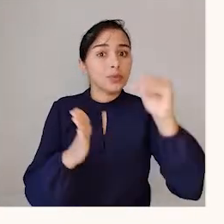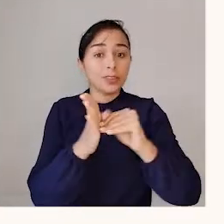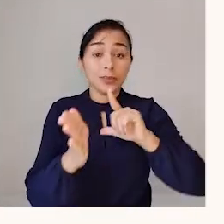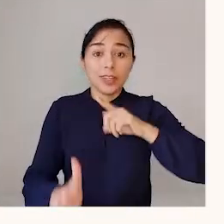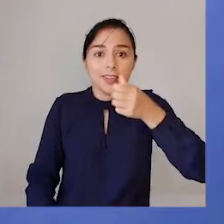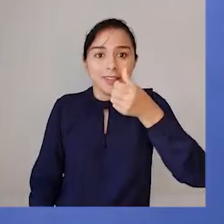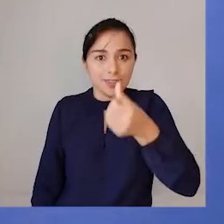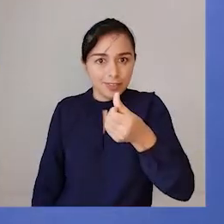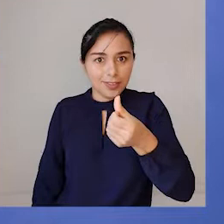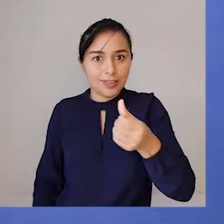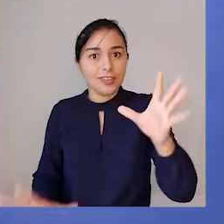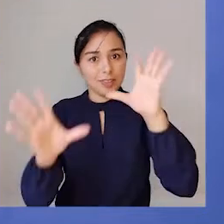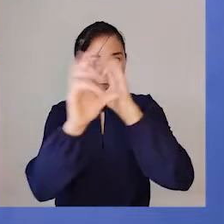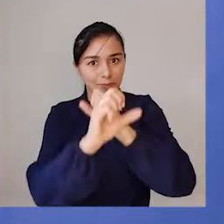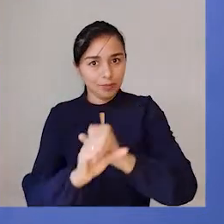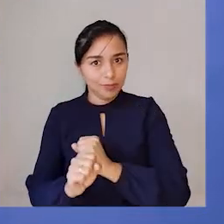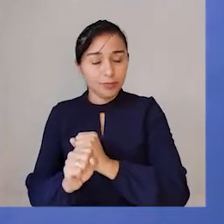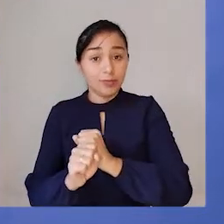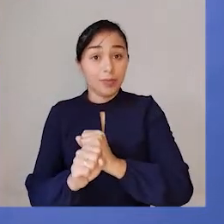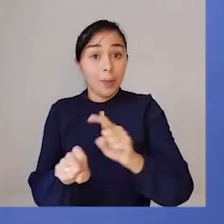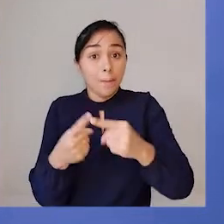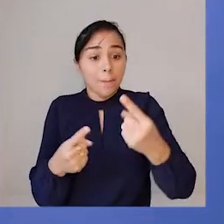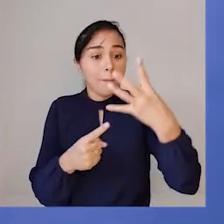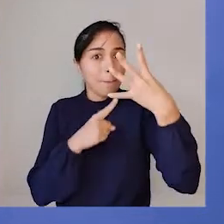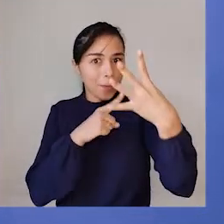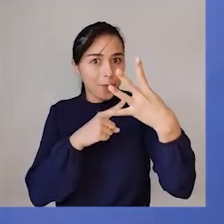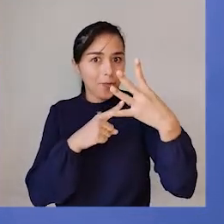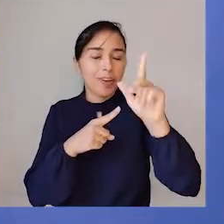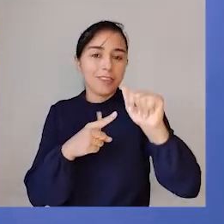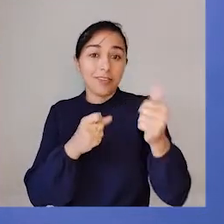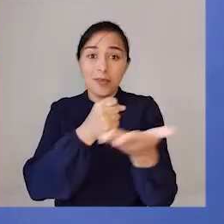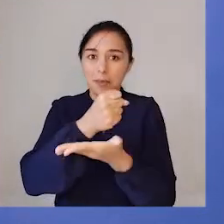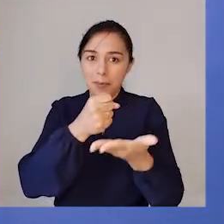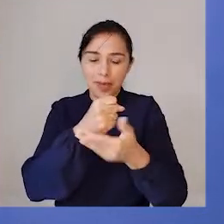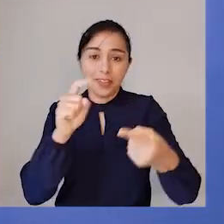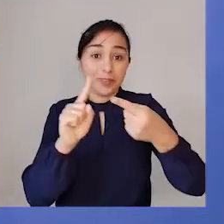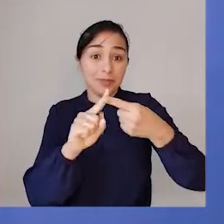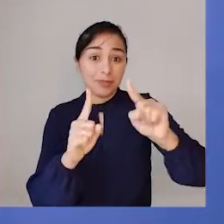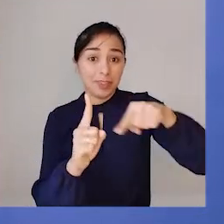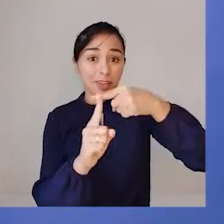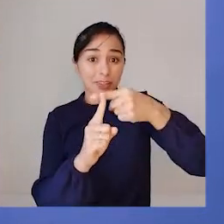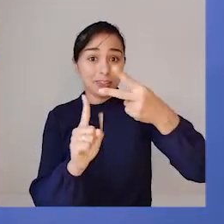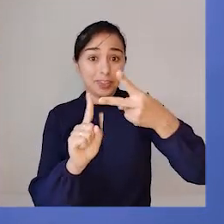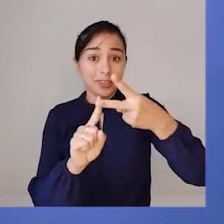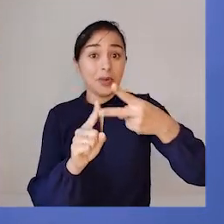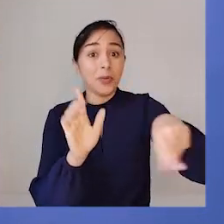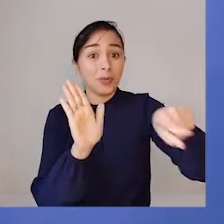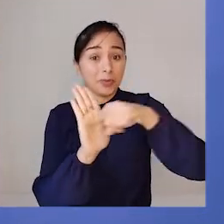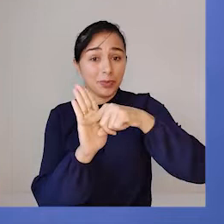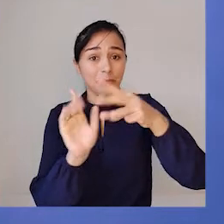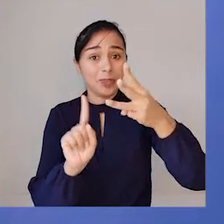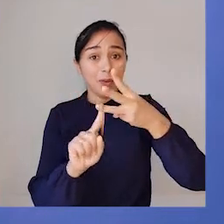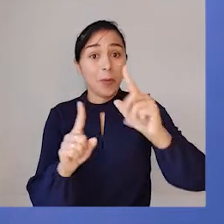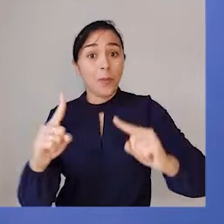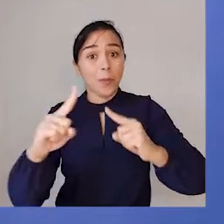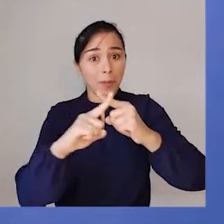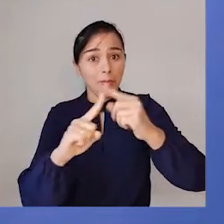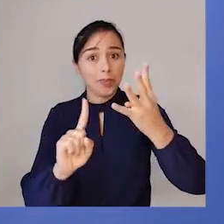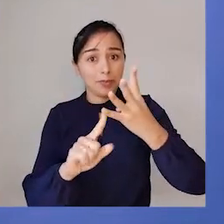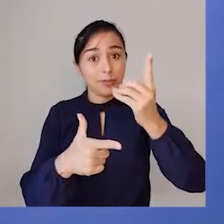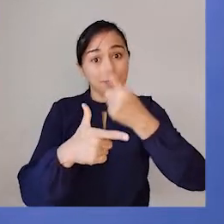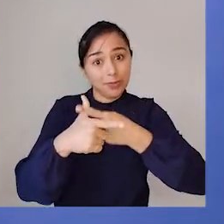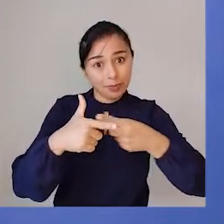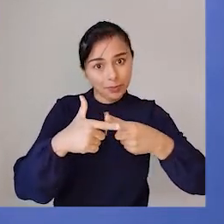operações, entre essas seis nós temos quatro que são básicas, a adição, subtração, a multiplicação e a